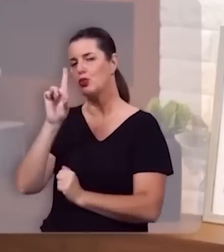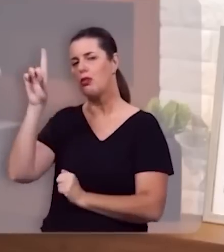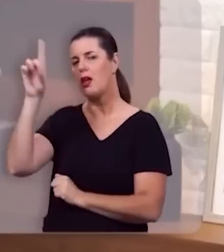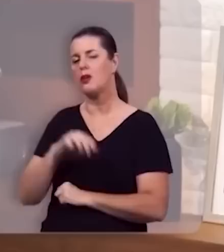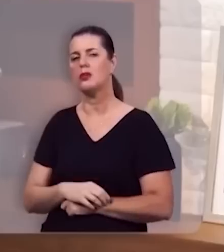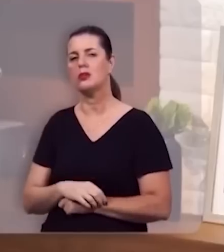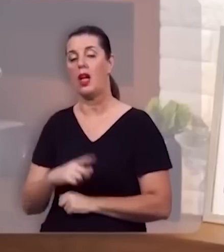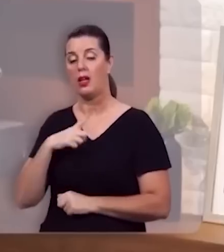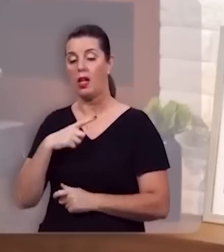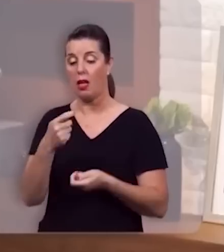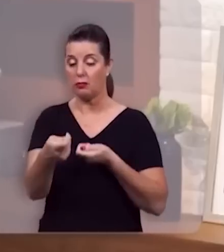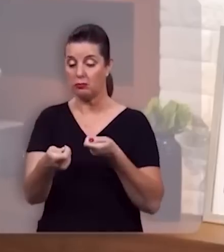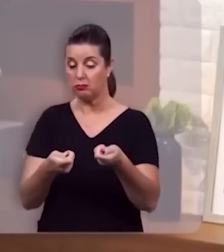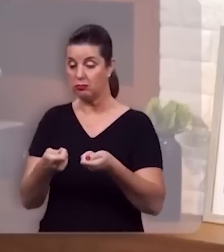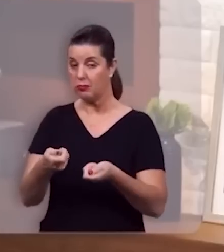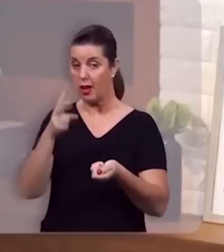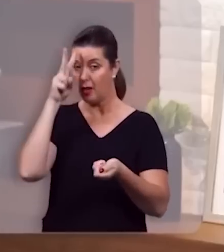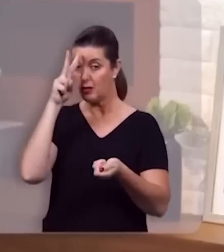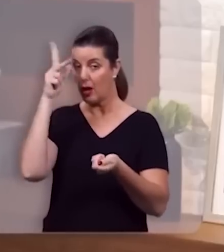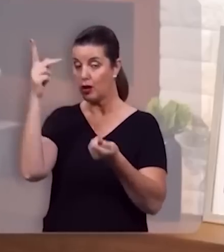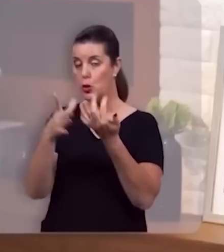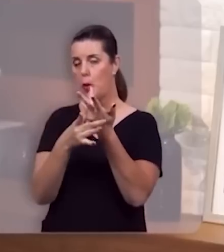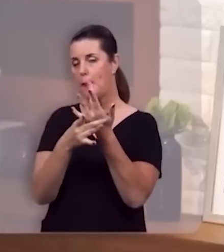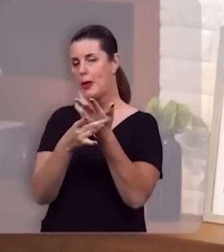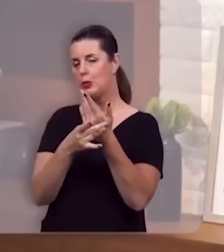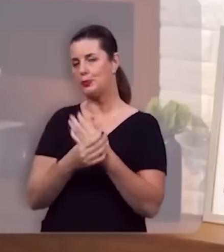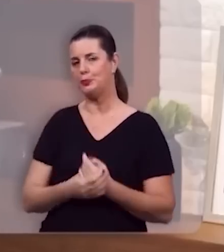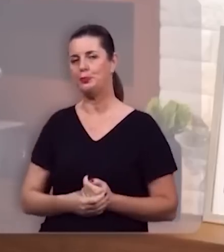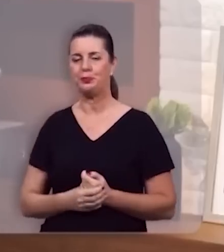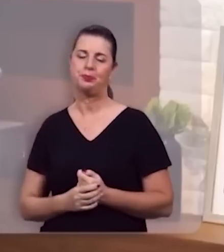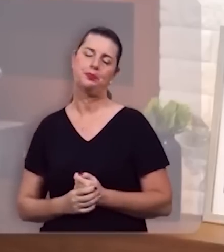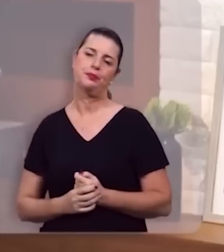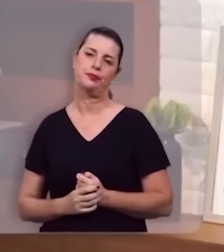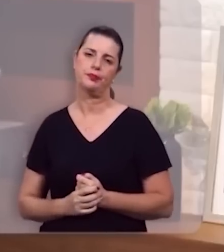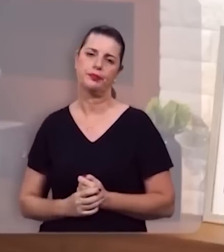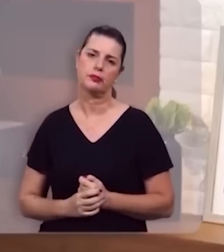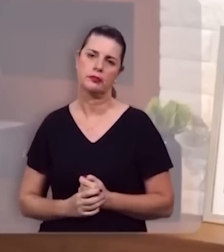que tem as rédeas da história em suas poderosas mãos.